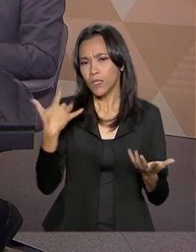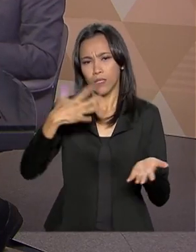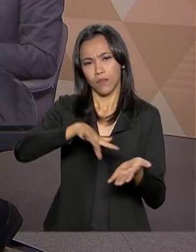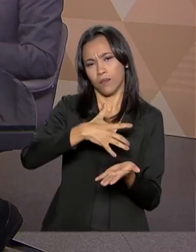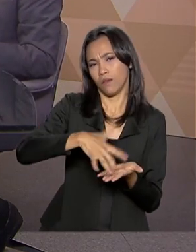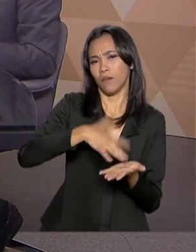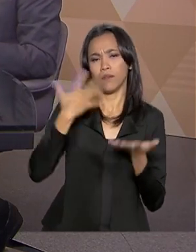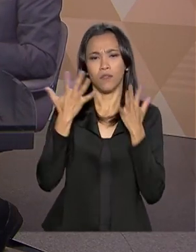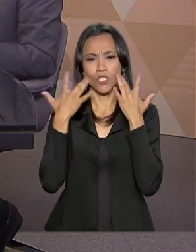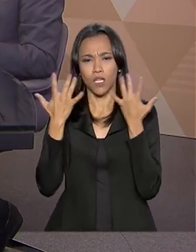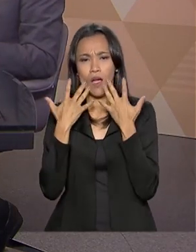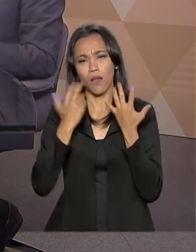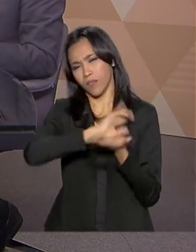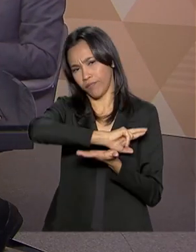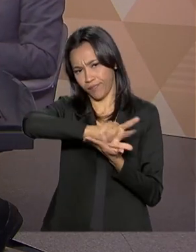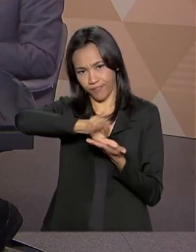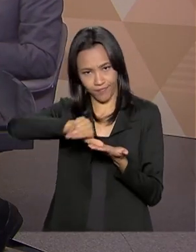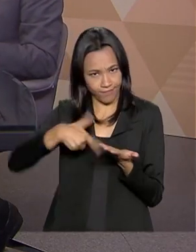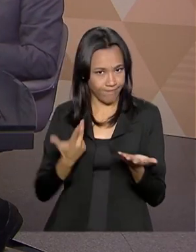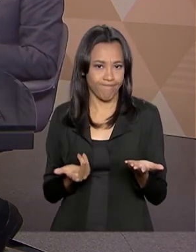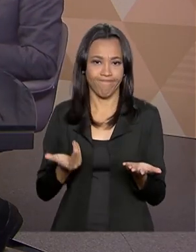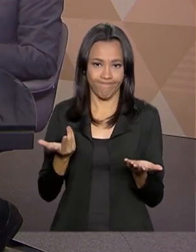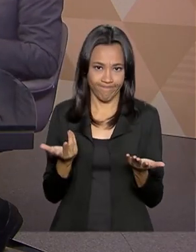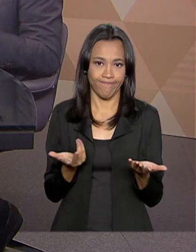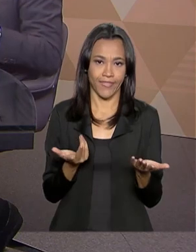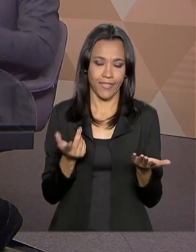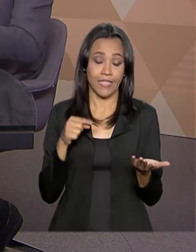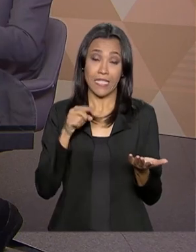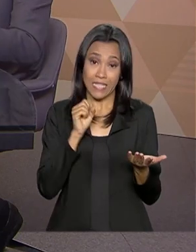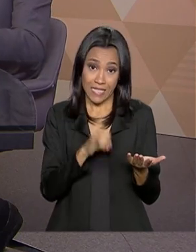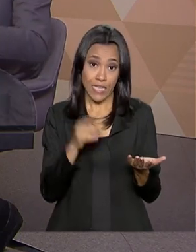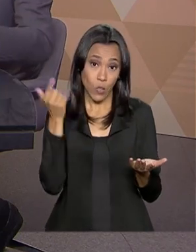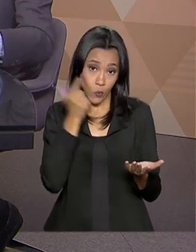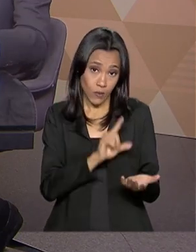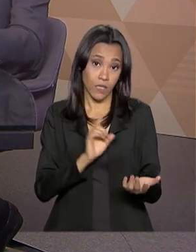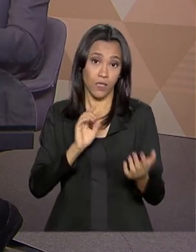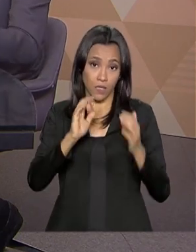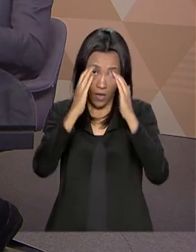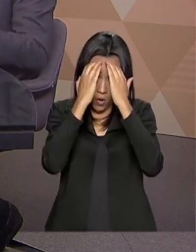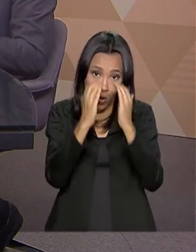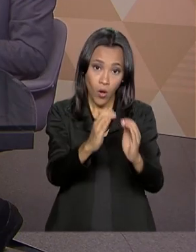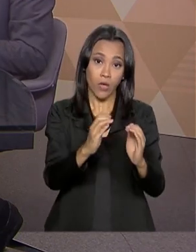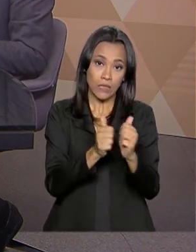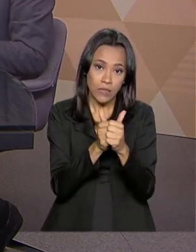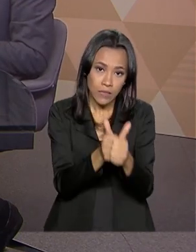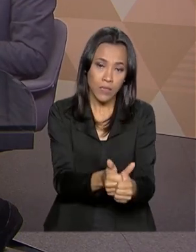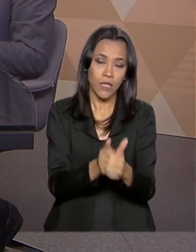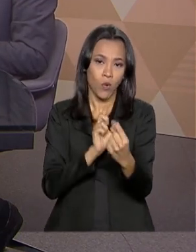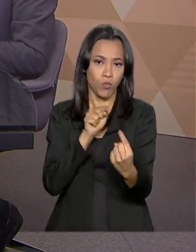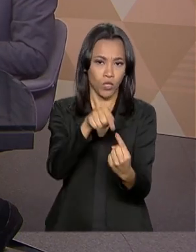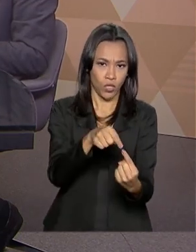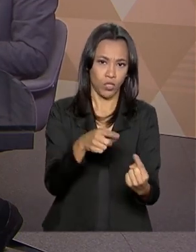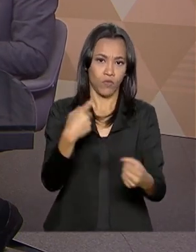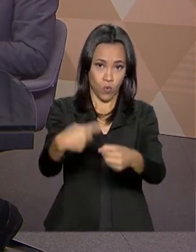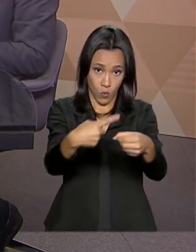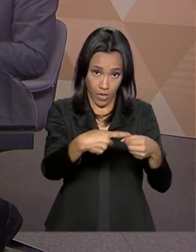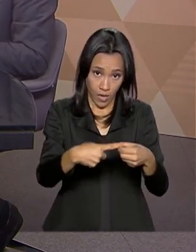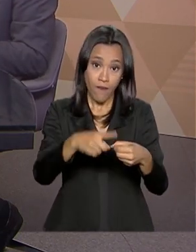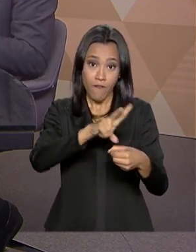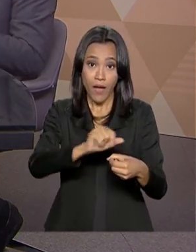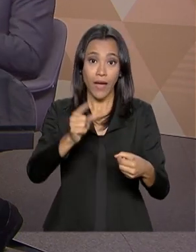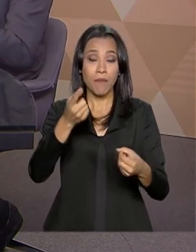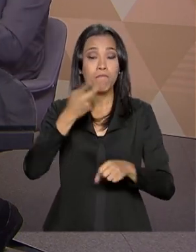teatro e audiovisual. Se ele cumprir essas metas, eles vão receber prêmios em